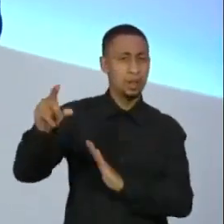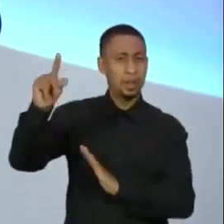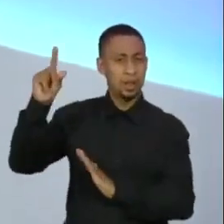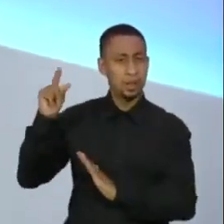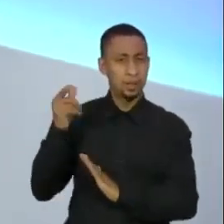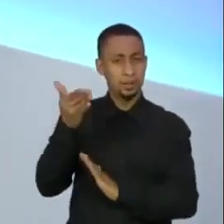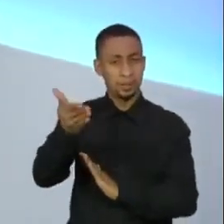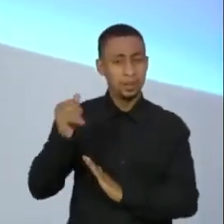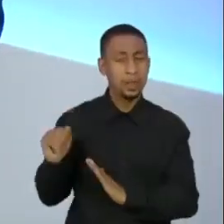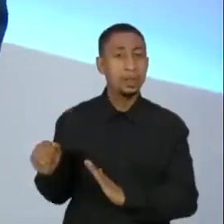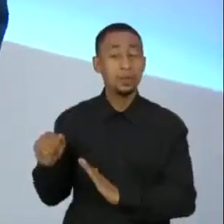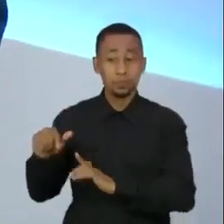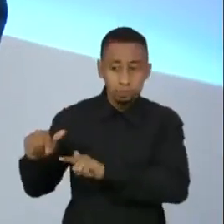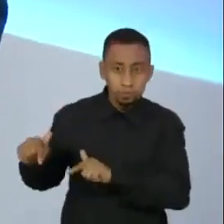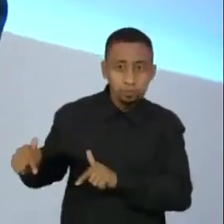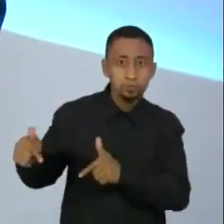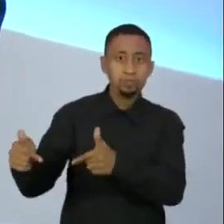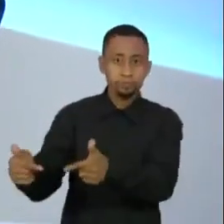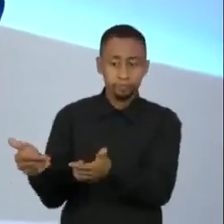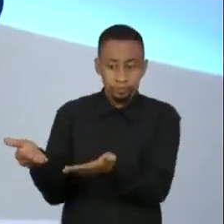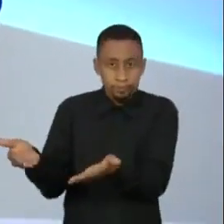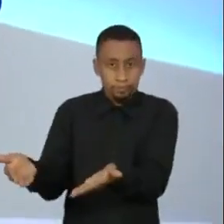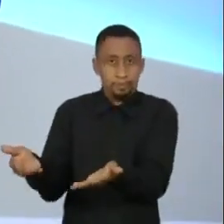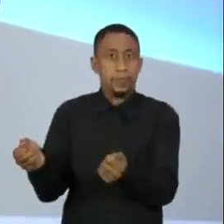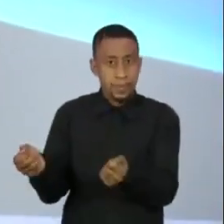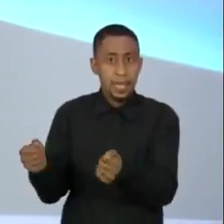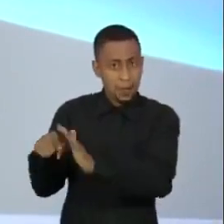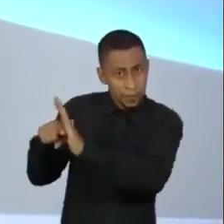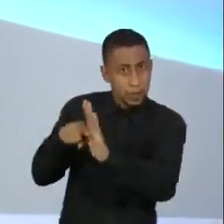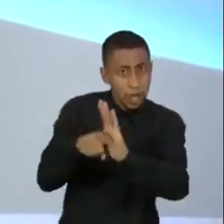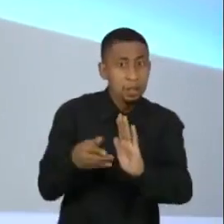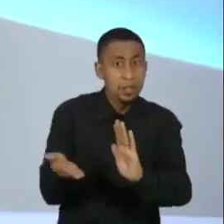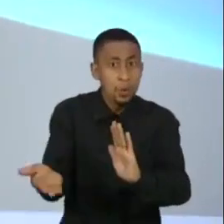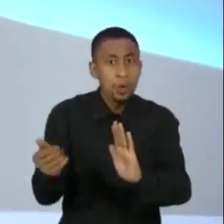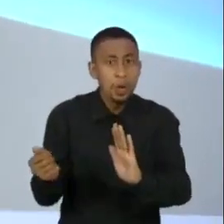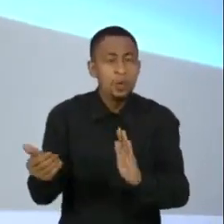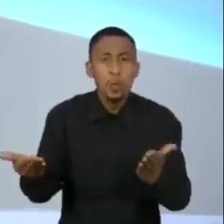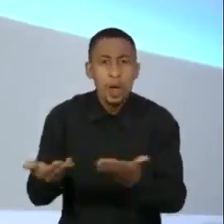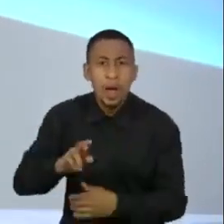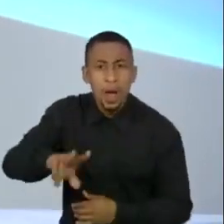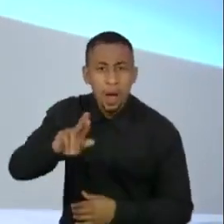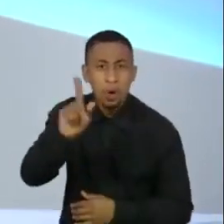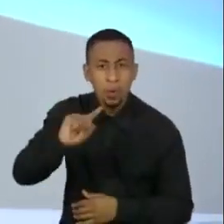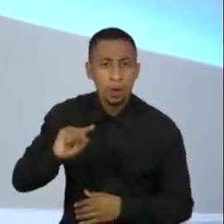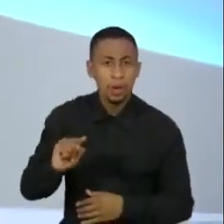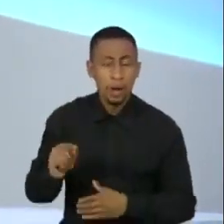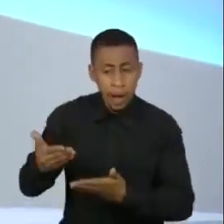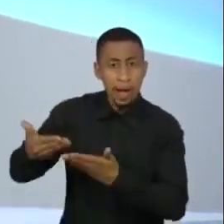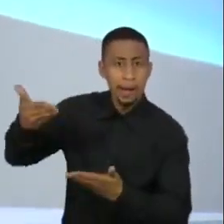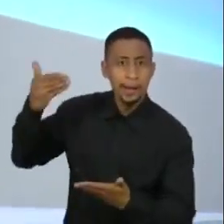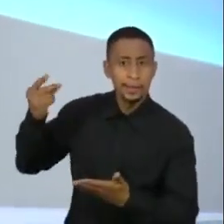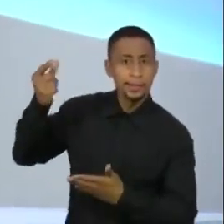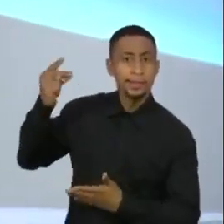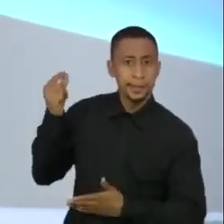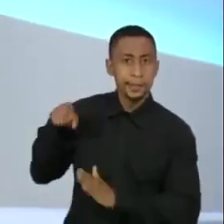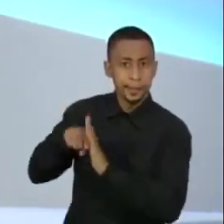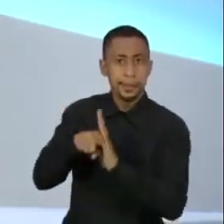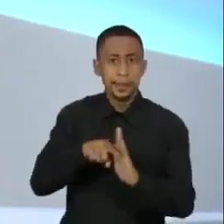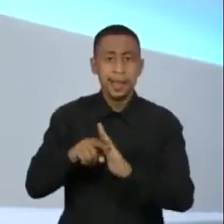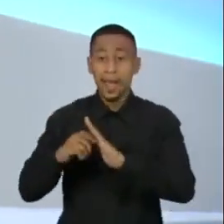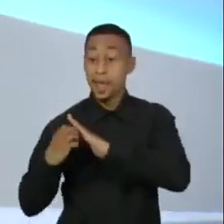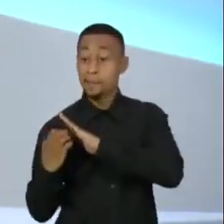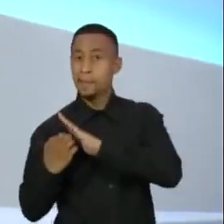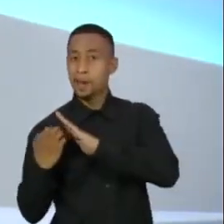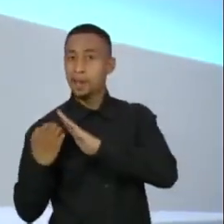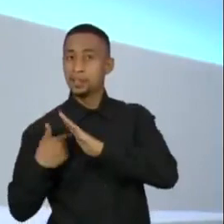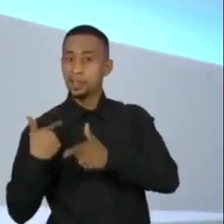referente a uma atuação que tinha sido em investigação, não agora na superintendência não, mas antes, por meio de uma empresa